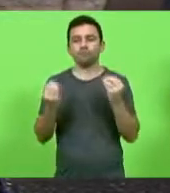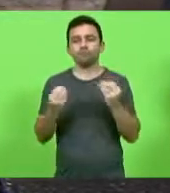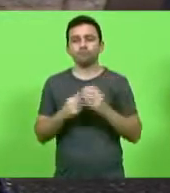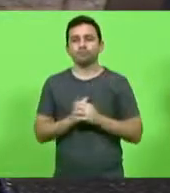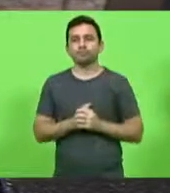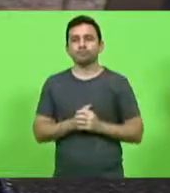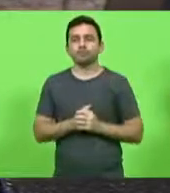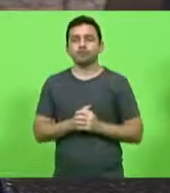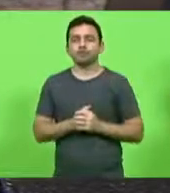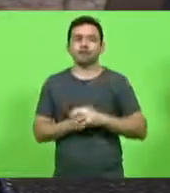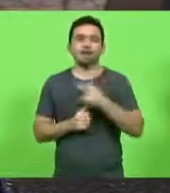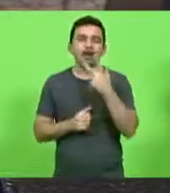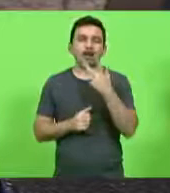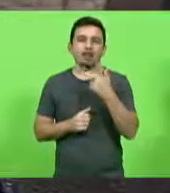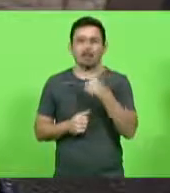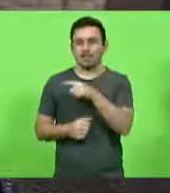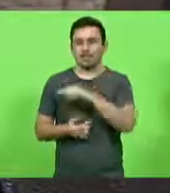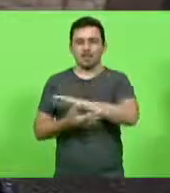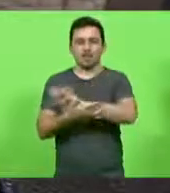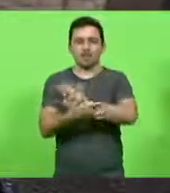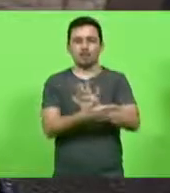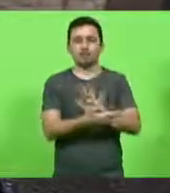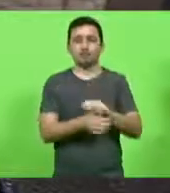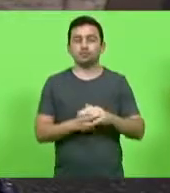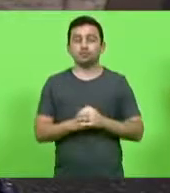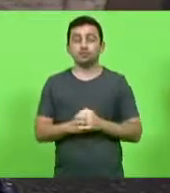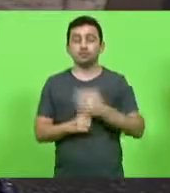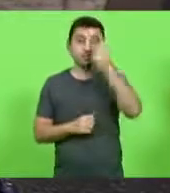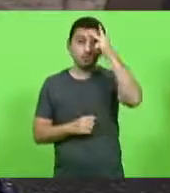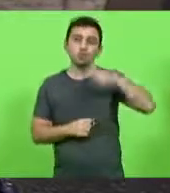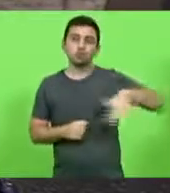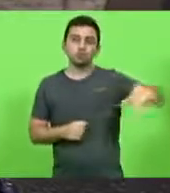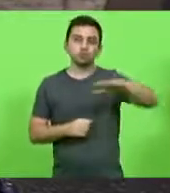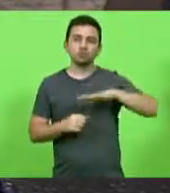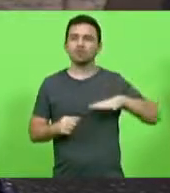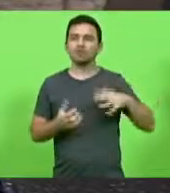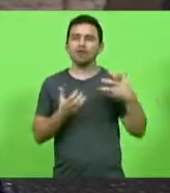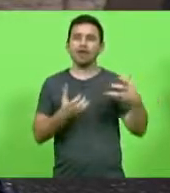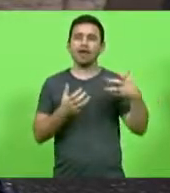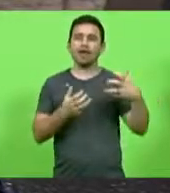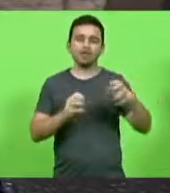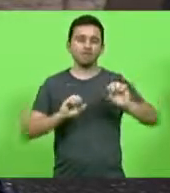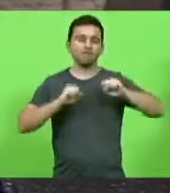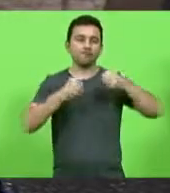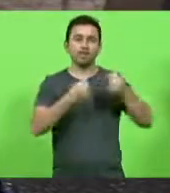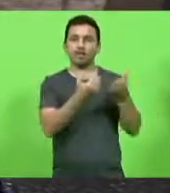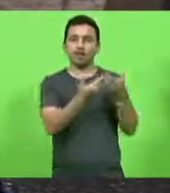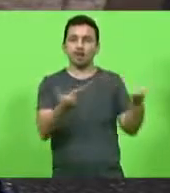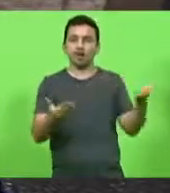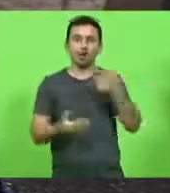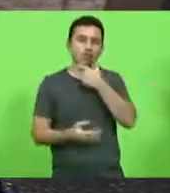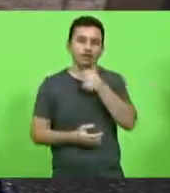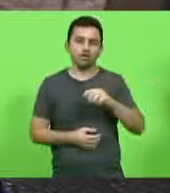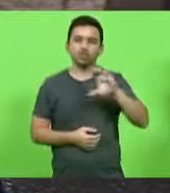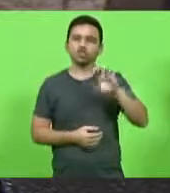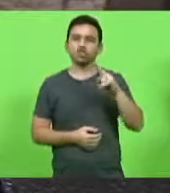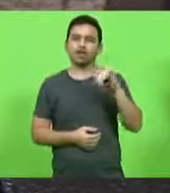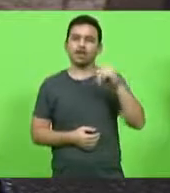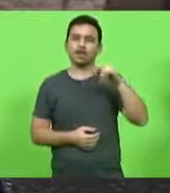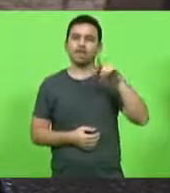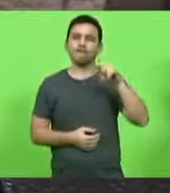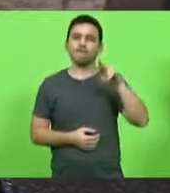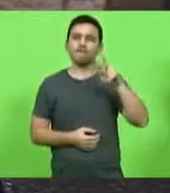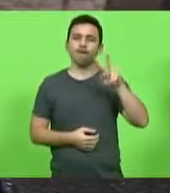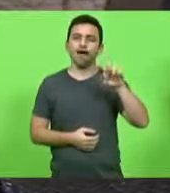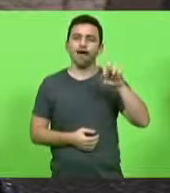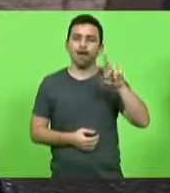Aí chamam de psicopata pessoas que muito provavelmente defendem o Che Guevara, chamando o Bolsonaro de psicopata,